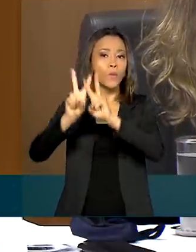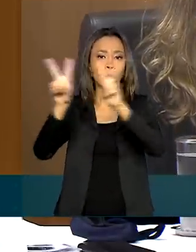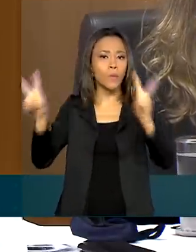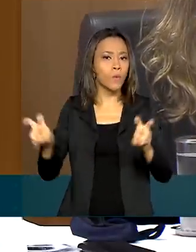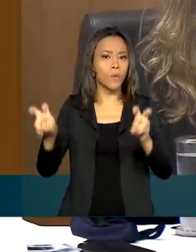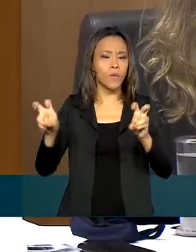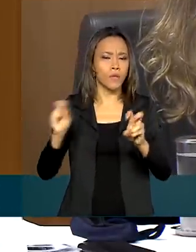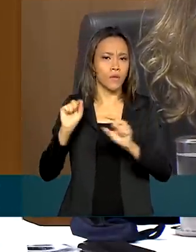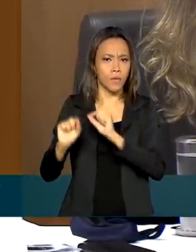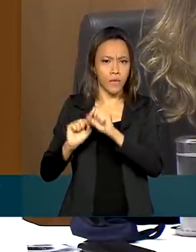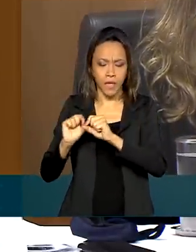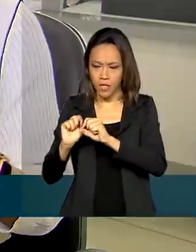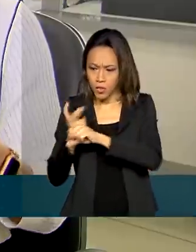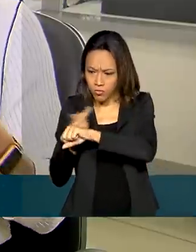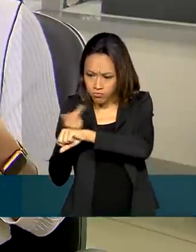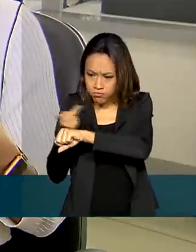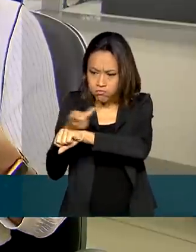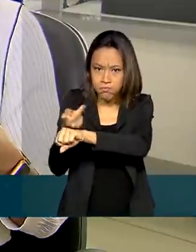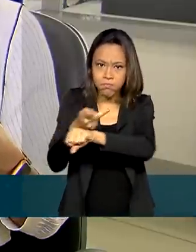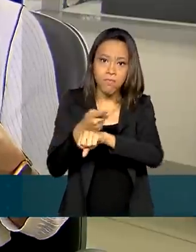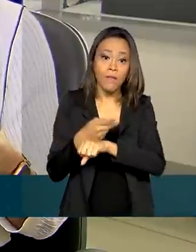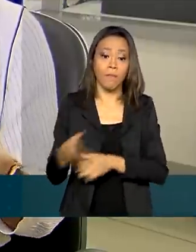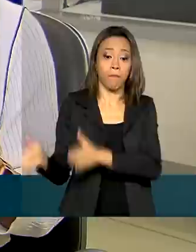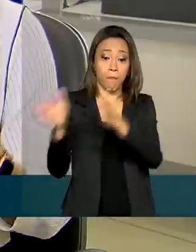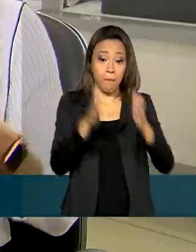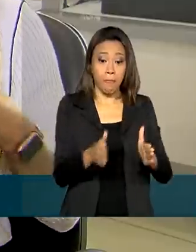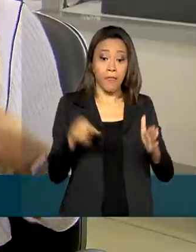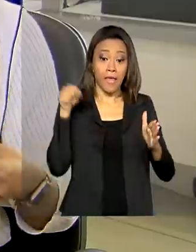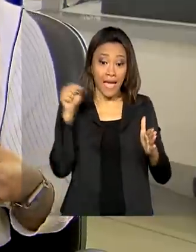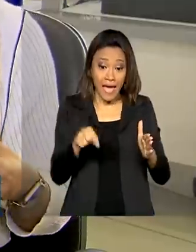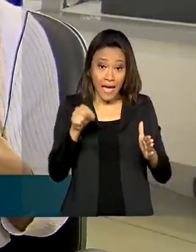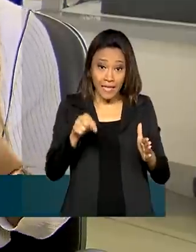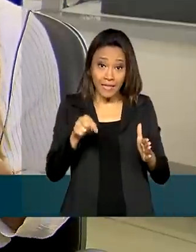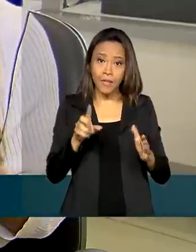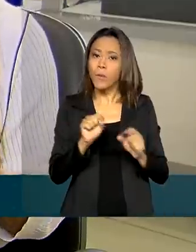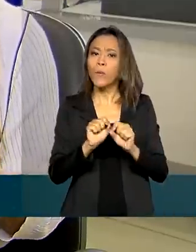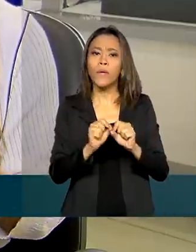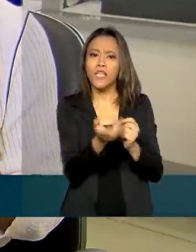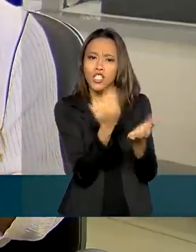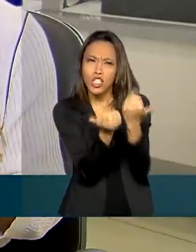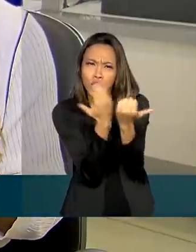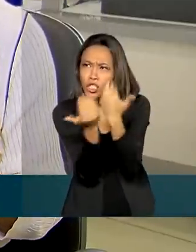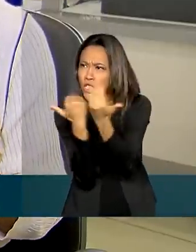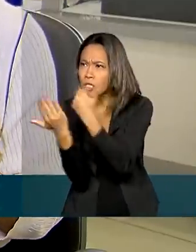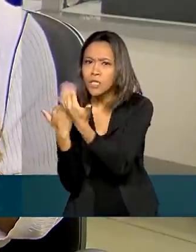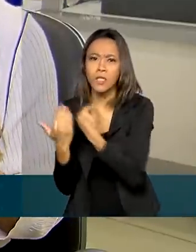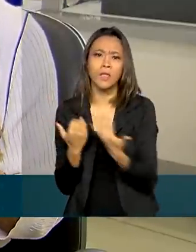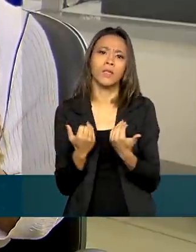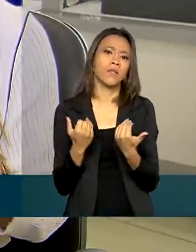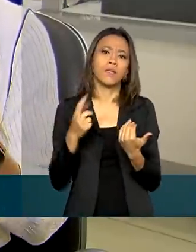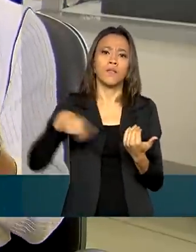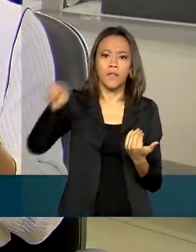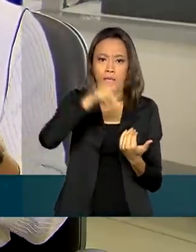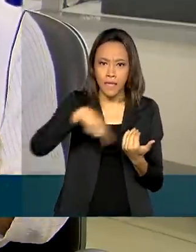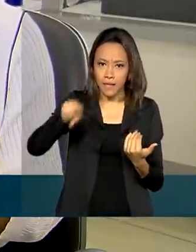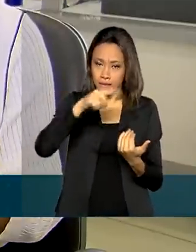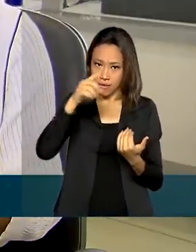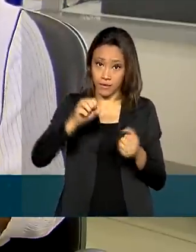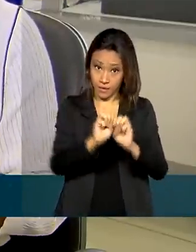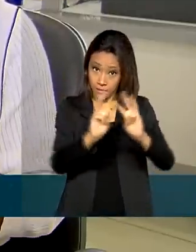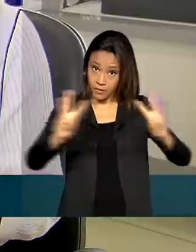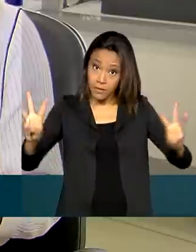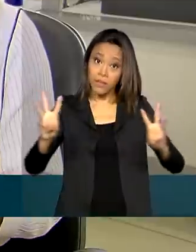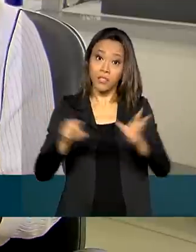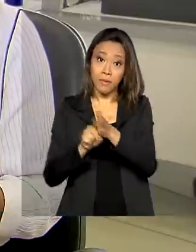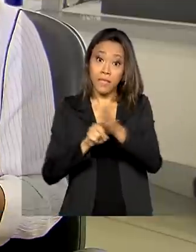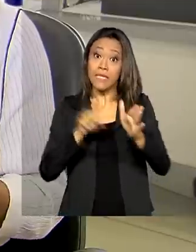a buscas na internet. Essas desindexações ou a remoção dos conteúdos dos mecanismos de pesquisa são importantes